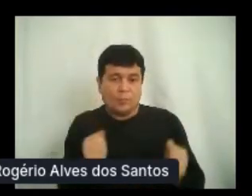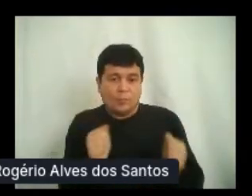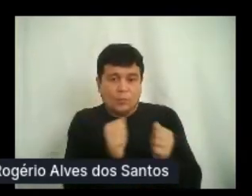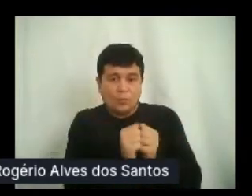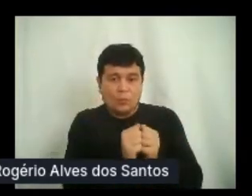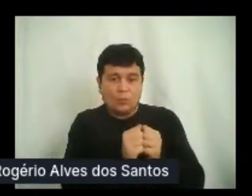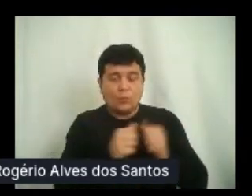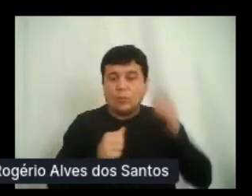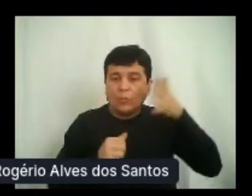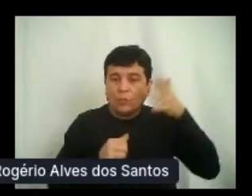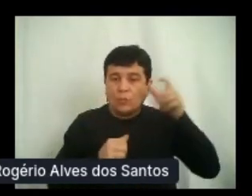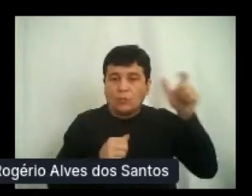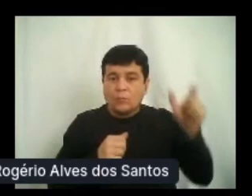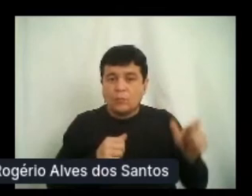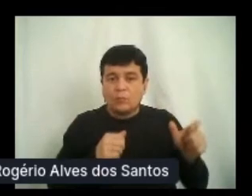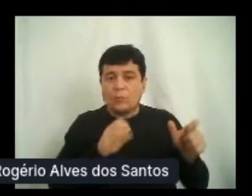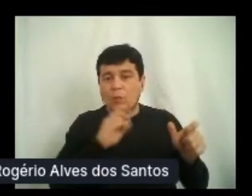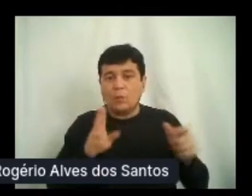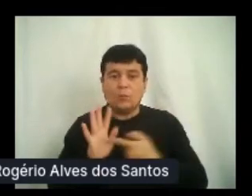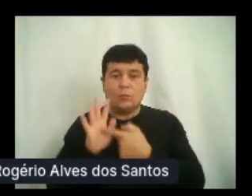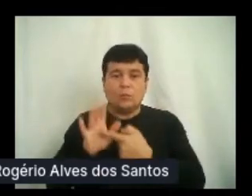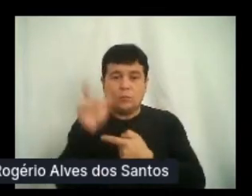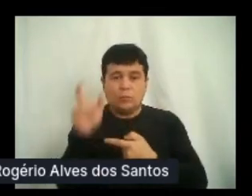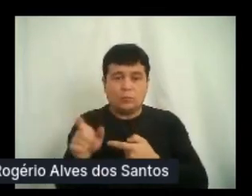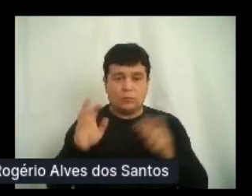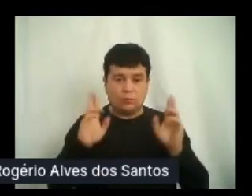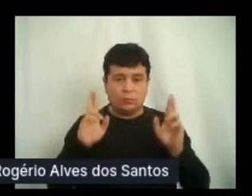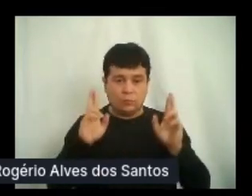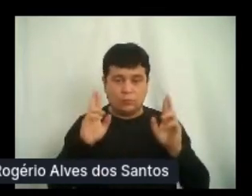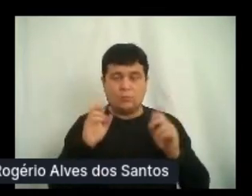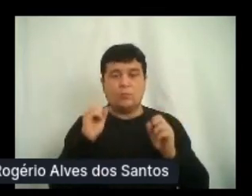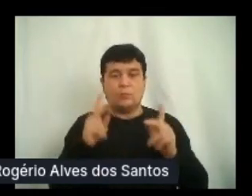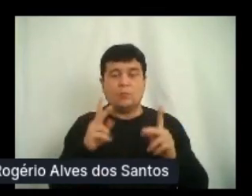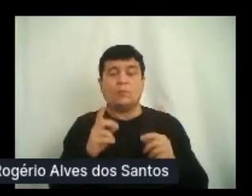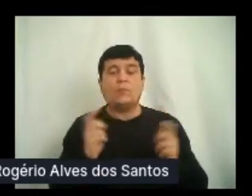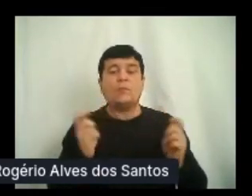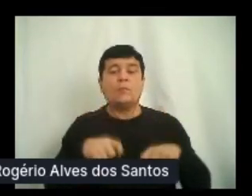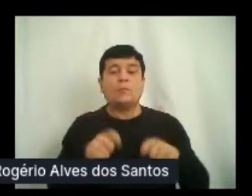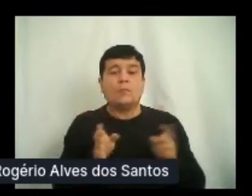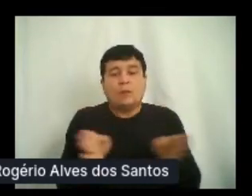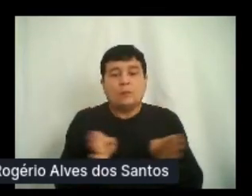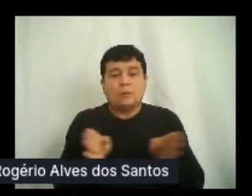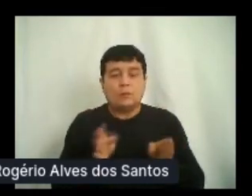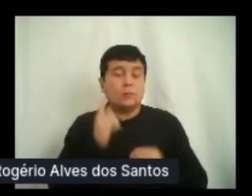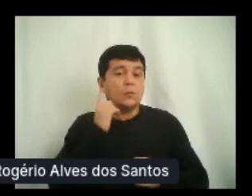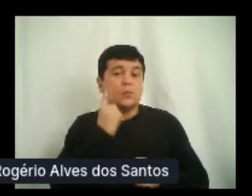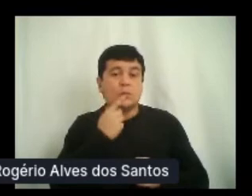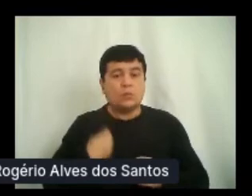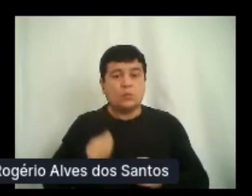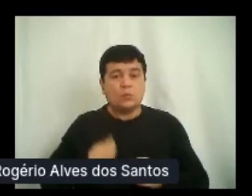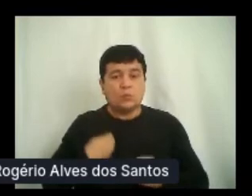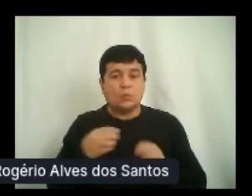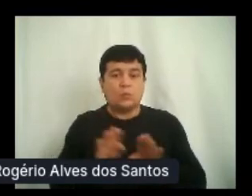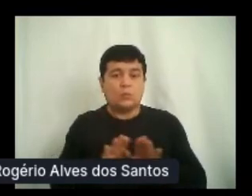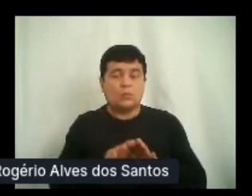do palestrante, possibilitando que o nosso evento seja acessível para participantes surdos ou com deficiência